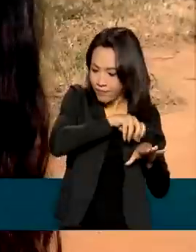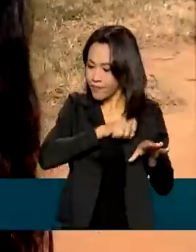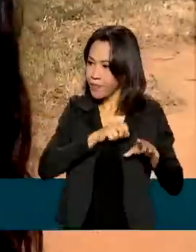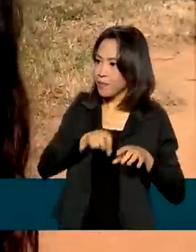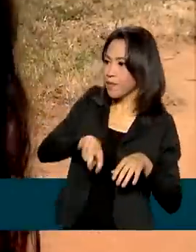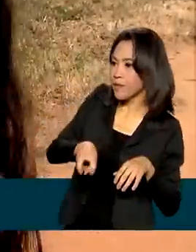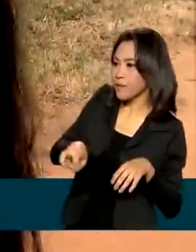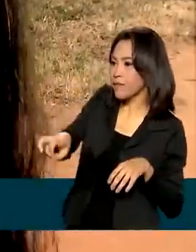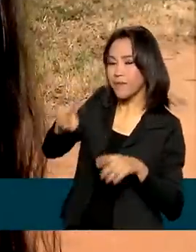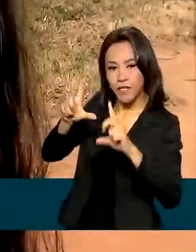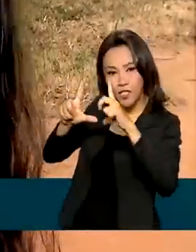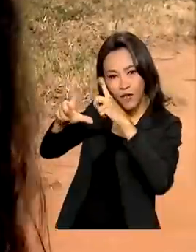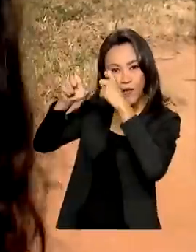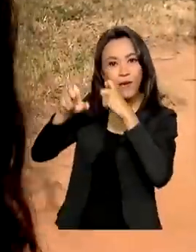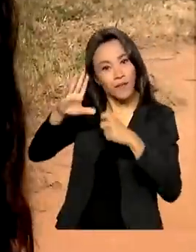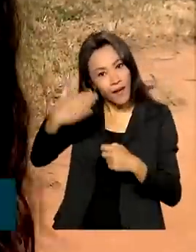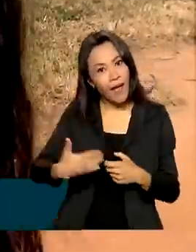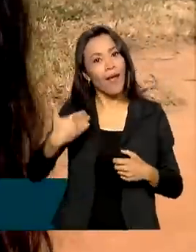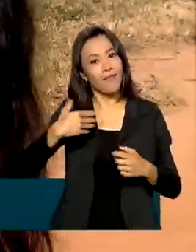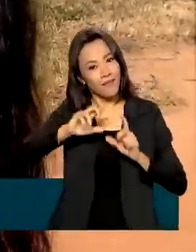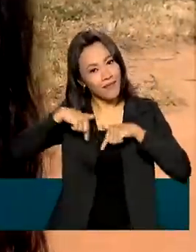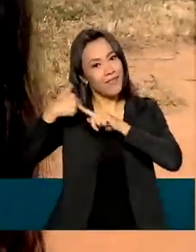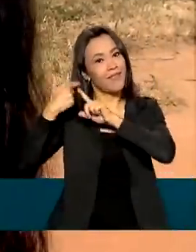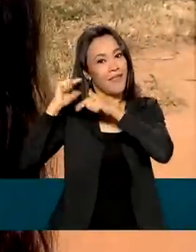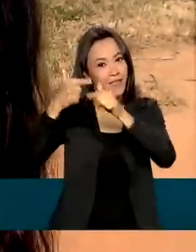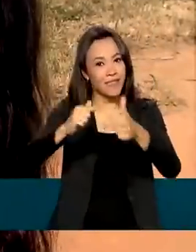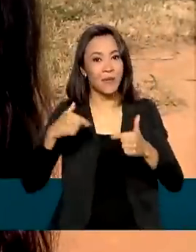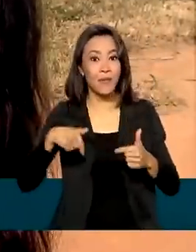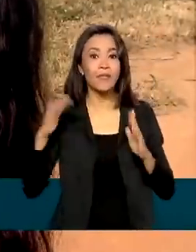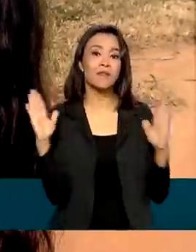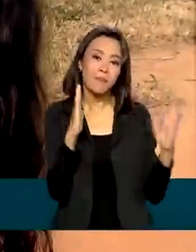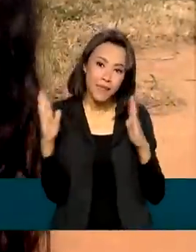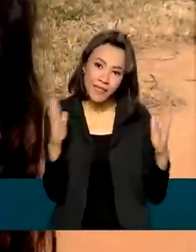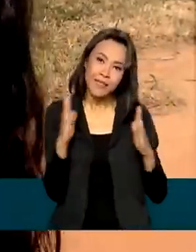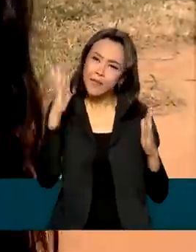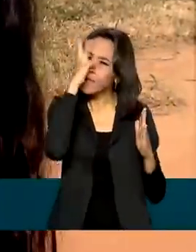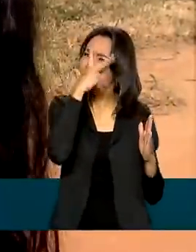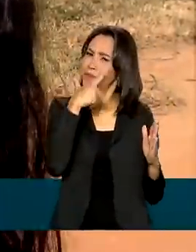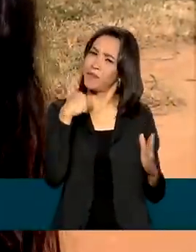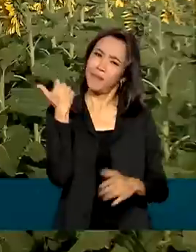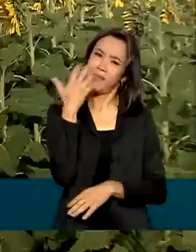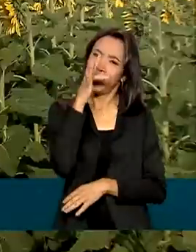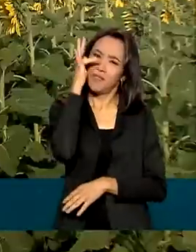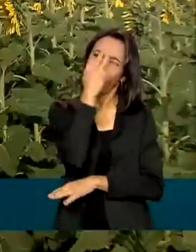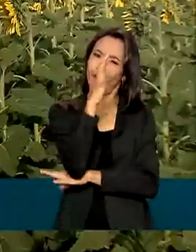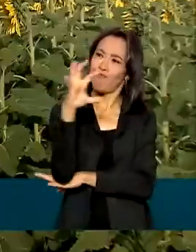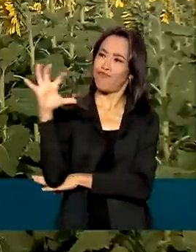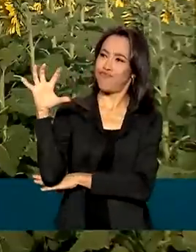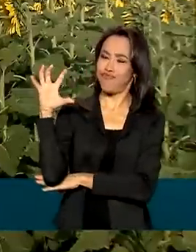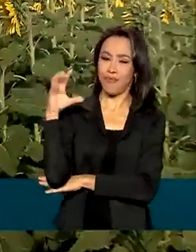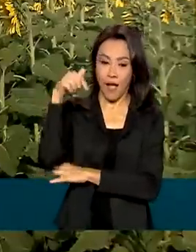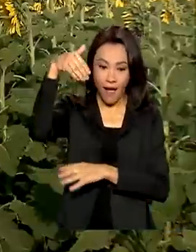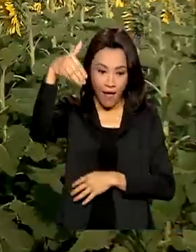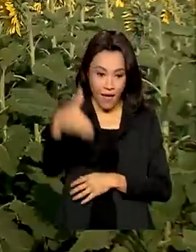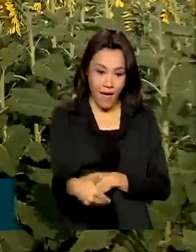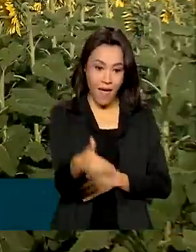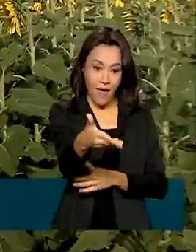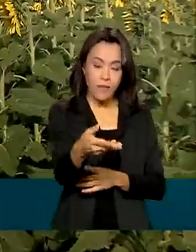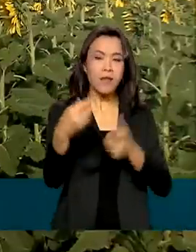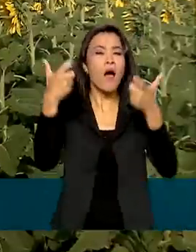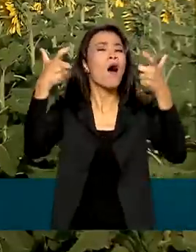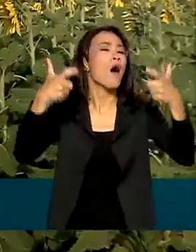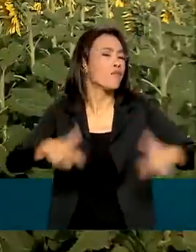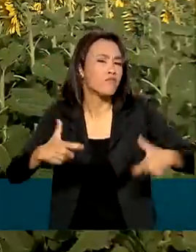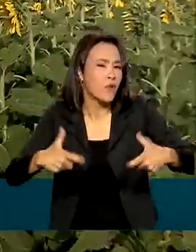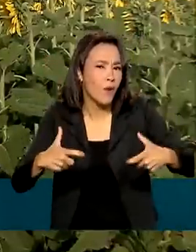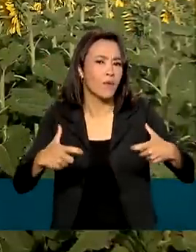Acaba que já virou tradição tirar fotos nessa época de ano, porque é uma imagem muito bonita, né? Esta plantação de girassol fica na